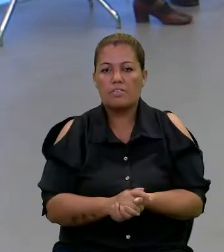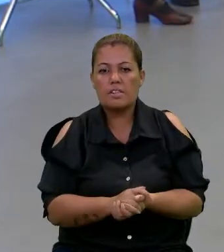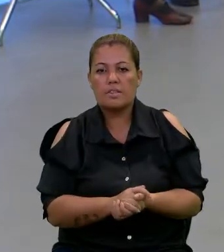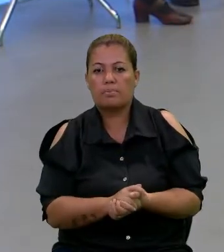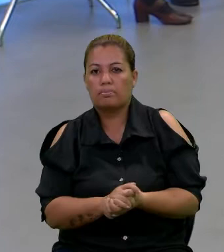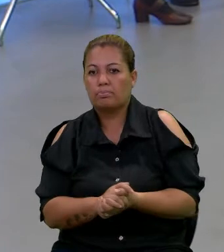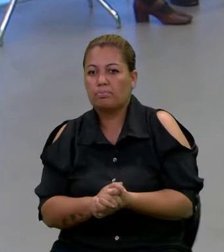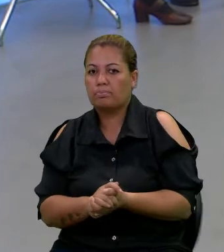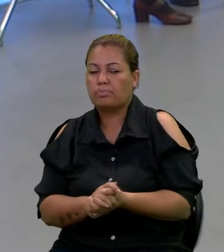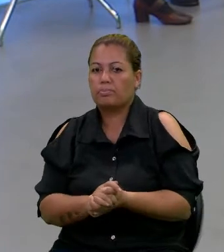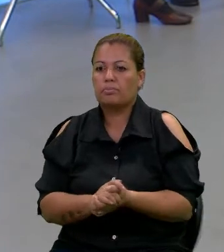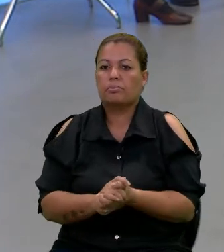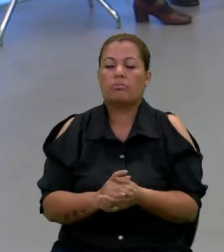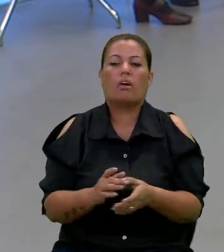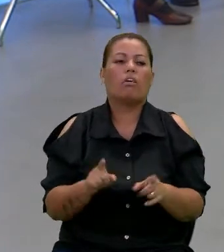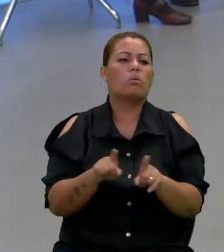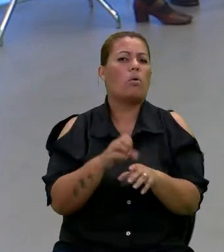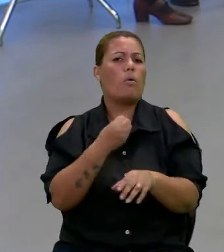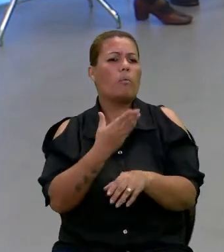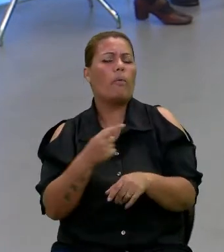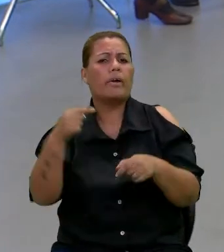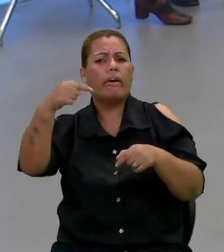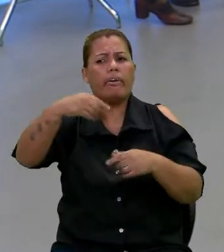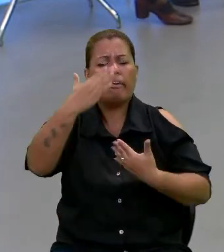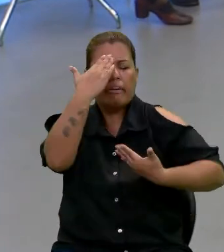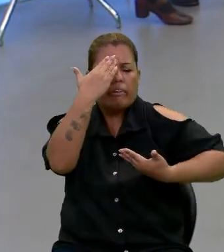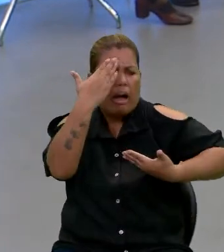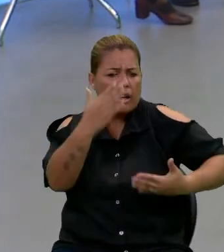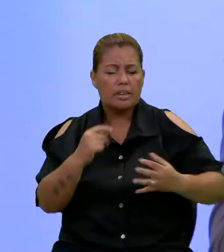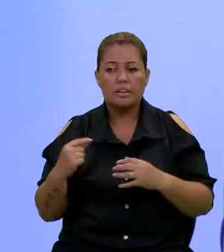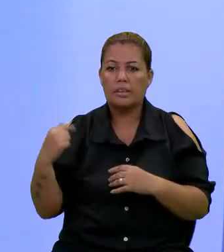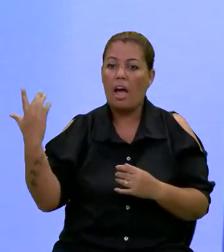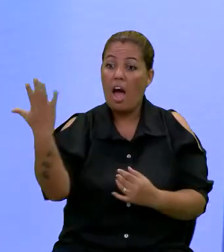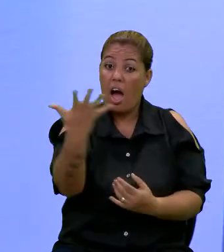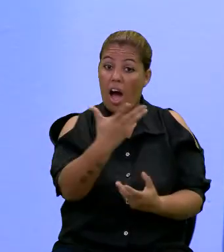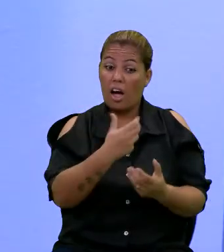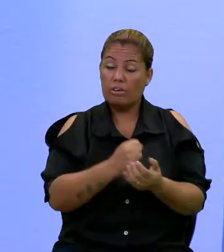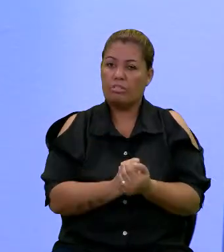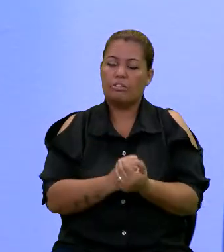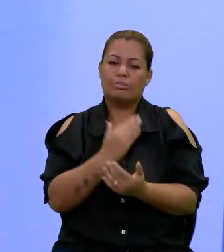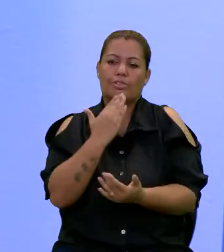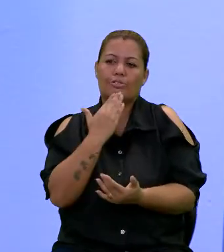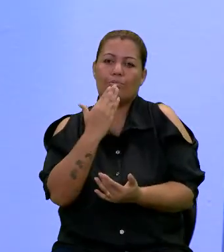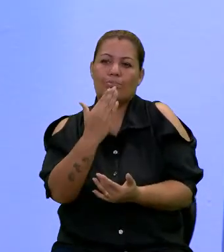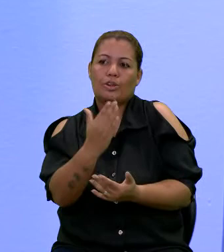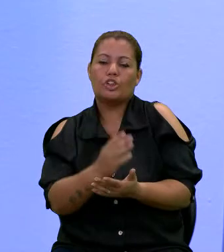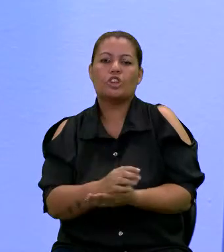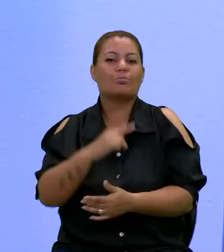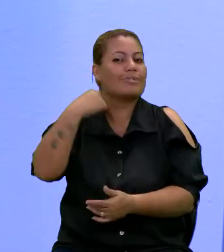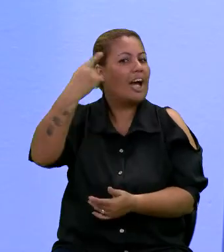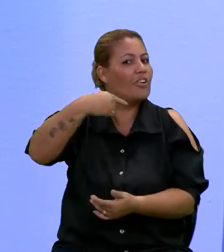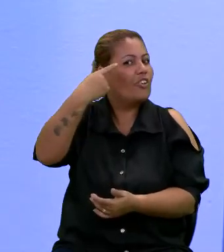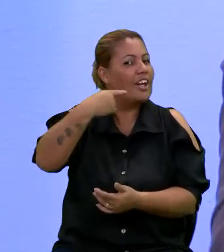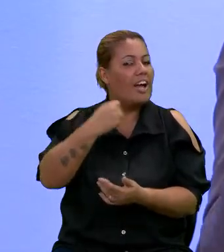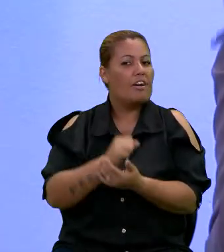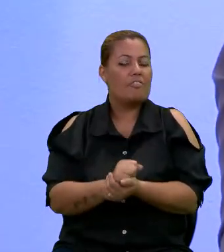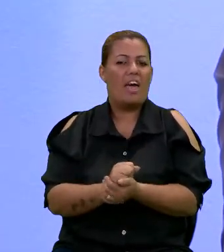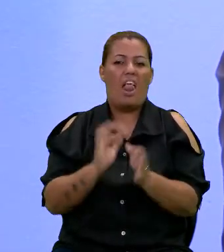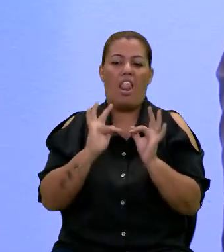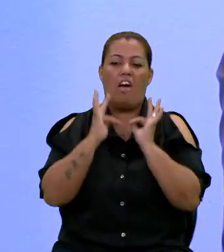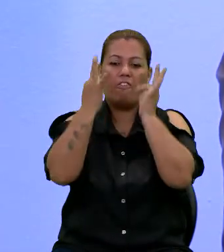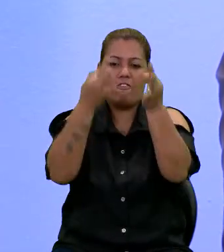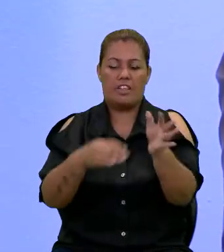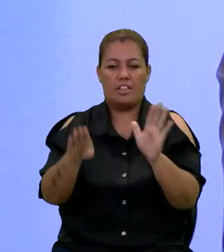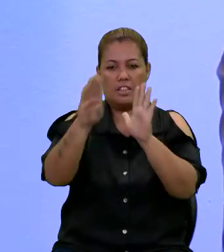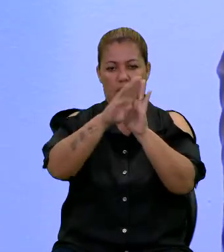mais livres. Certo. Bom, e aqui eu quero agradecer a todos, mas eu vou pedir para que a doutora Vera, ela finalize